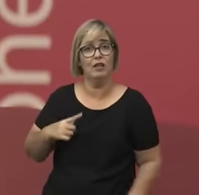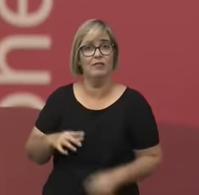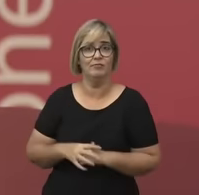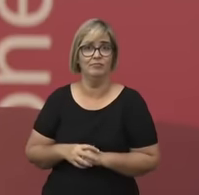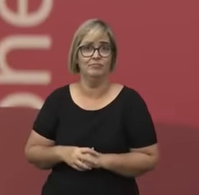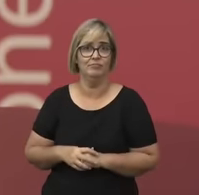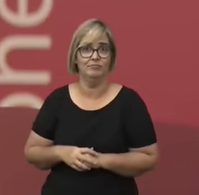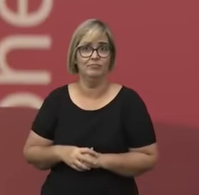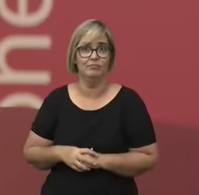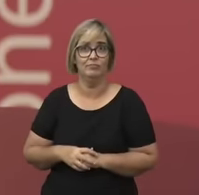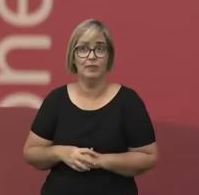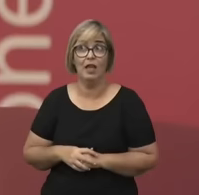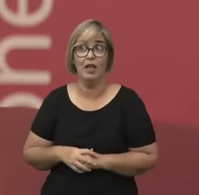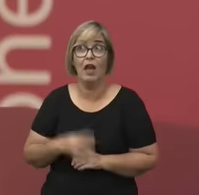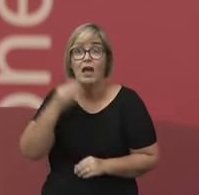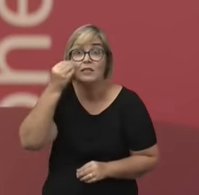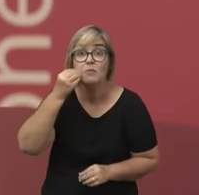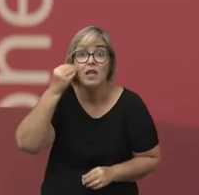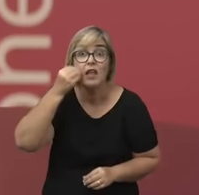que seja vivenciada, né?